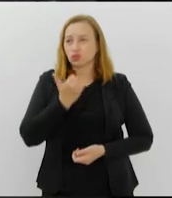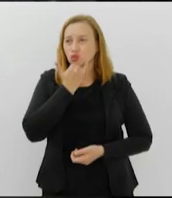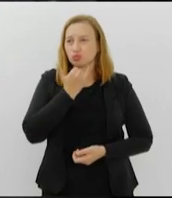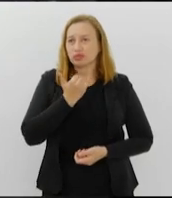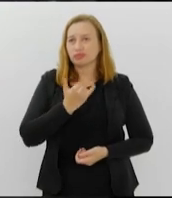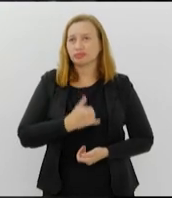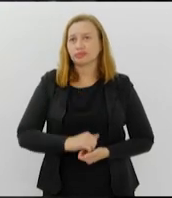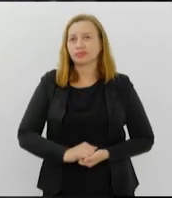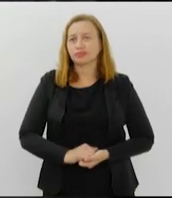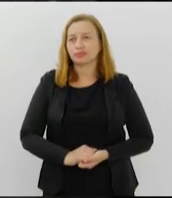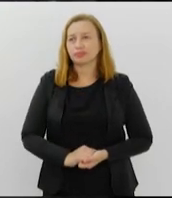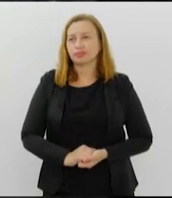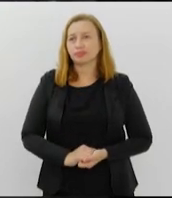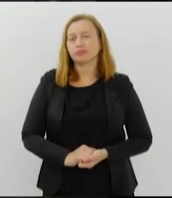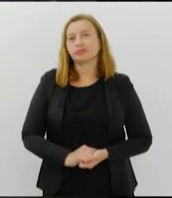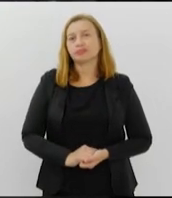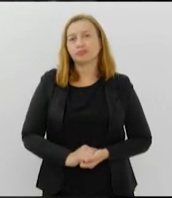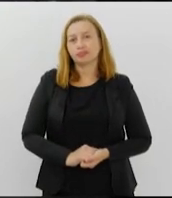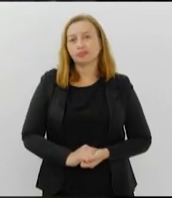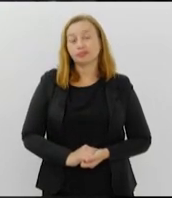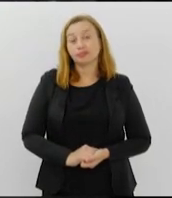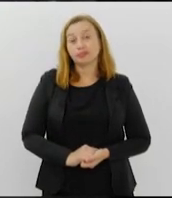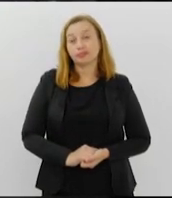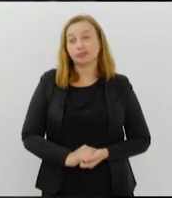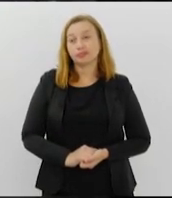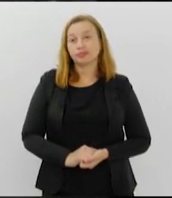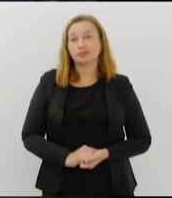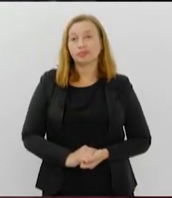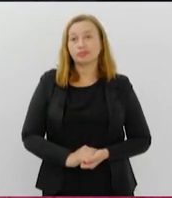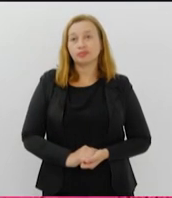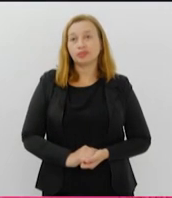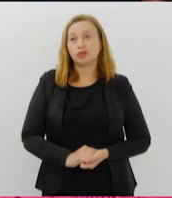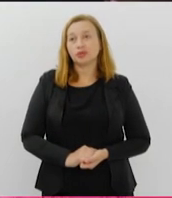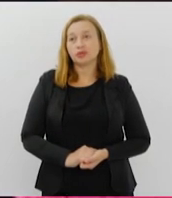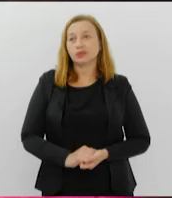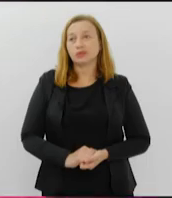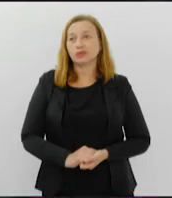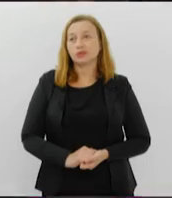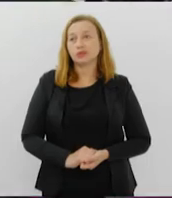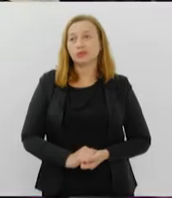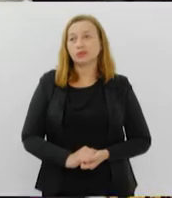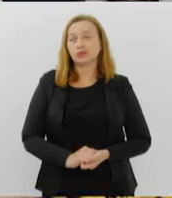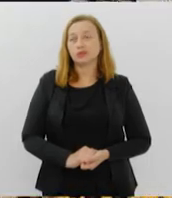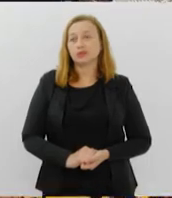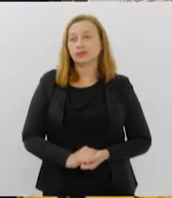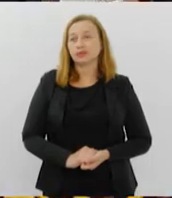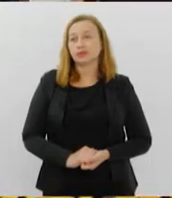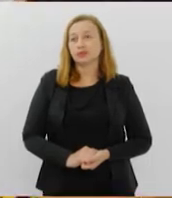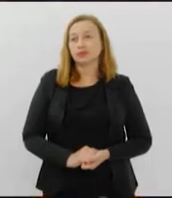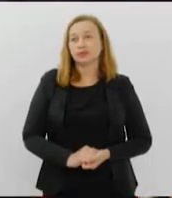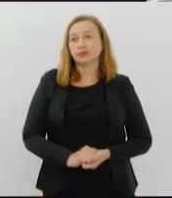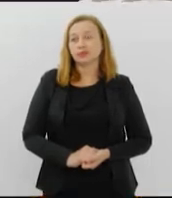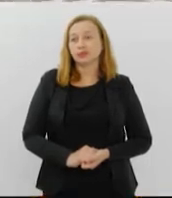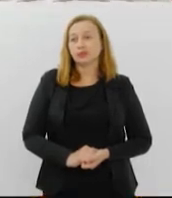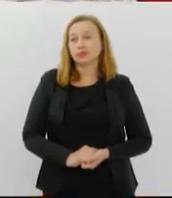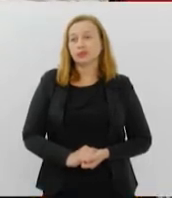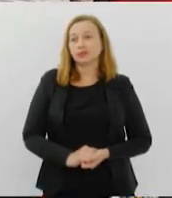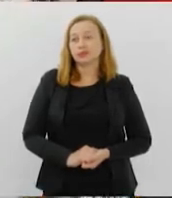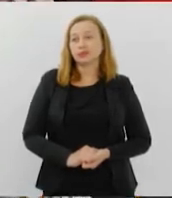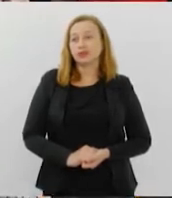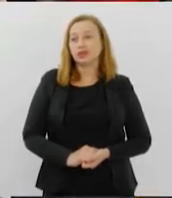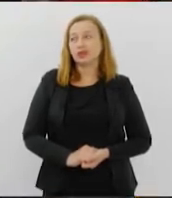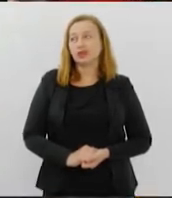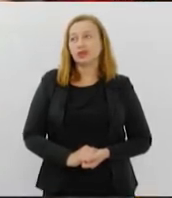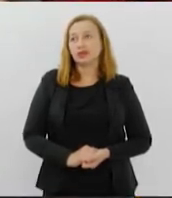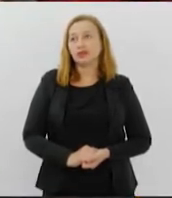Parlamentar de Doenças Raras, deputado Munir Neto. Essa é uma ação inédita no Brasil e envolve os